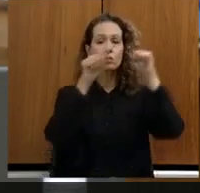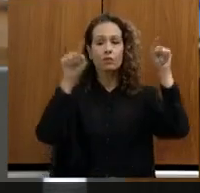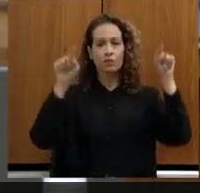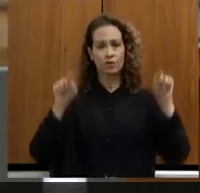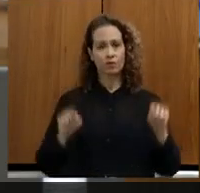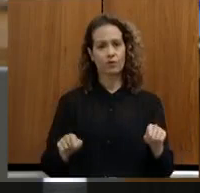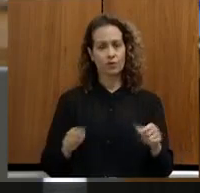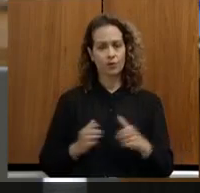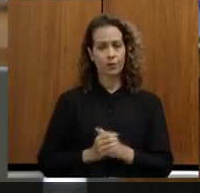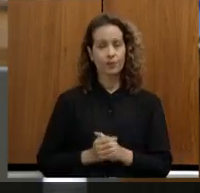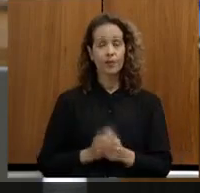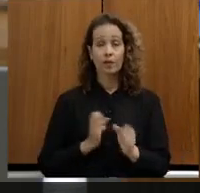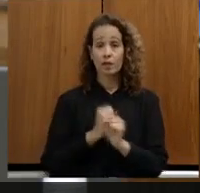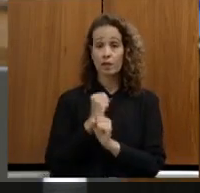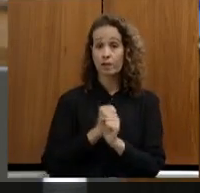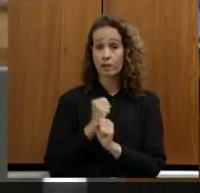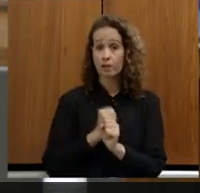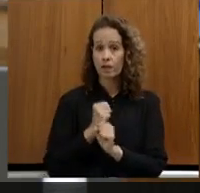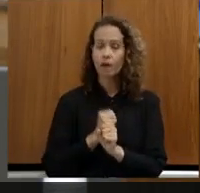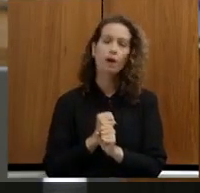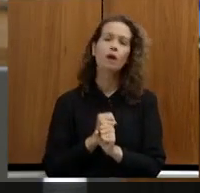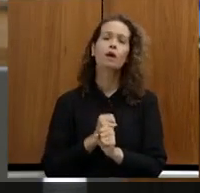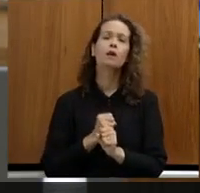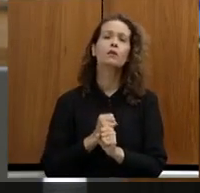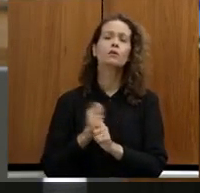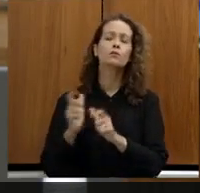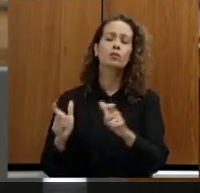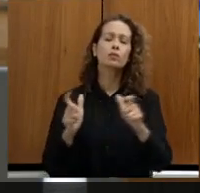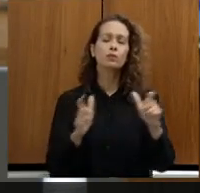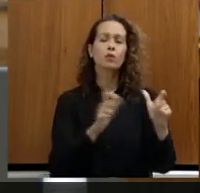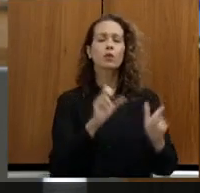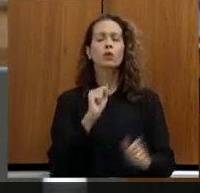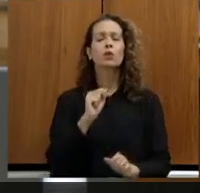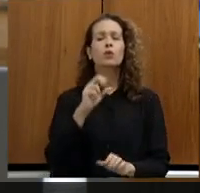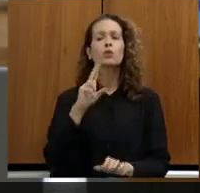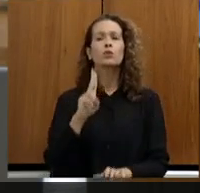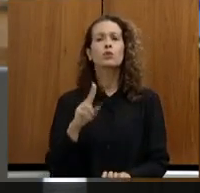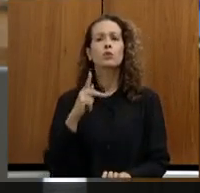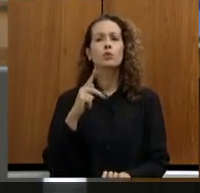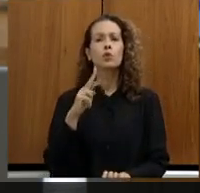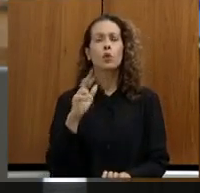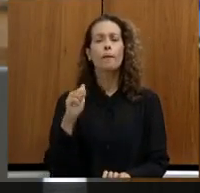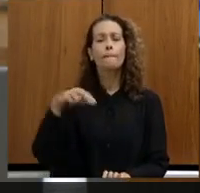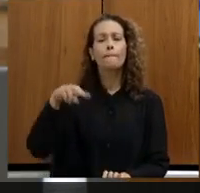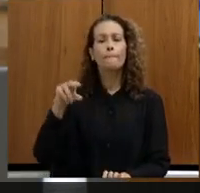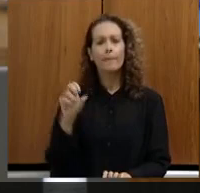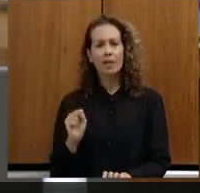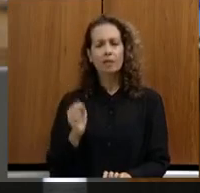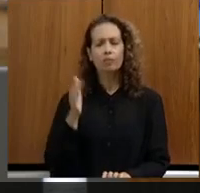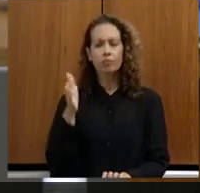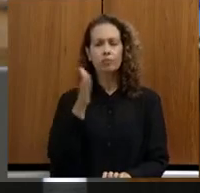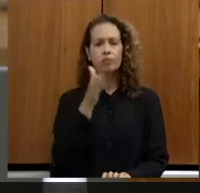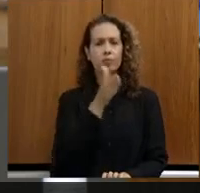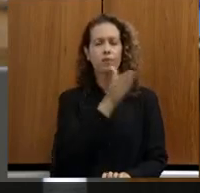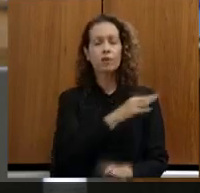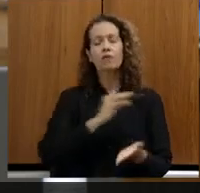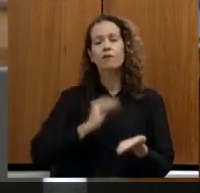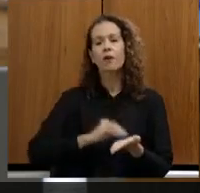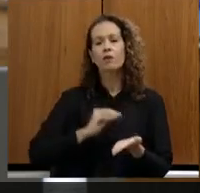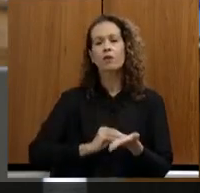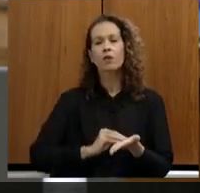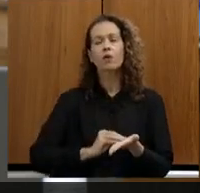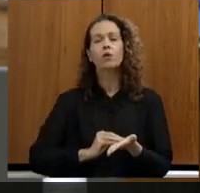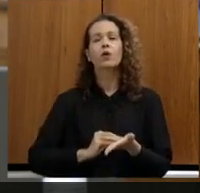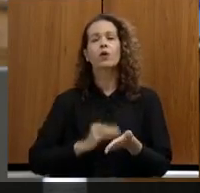esse ano eu fui em todas as Suprans vou ainda em Diamantina e fica faltando o Unaí que nós vamos fazer um